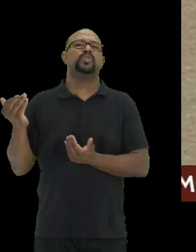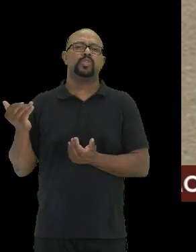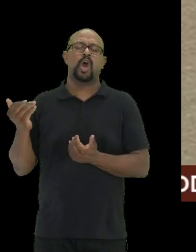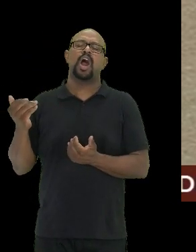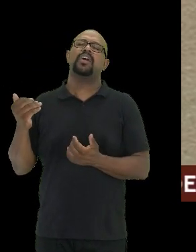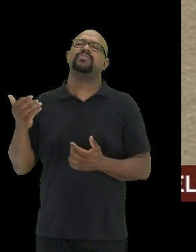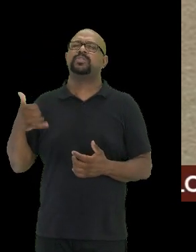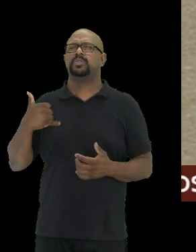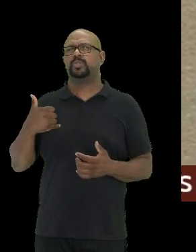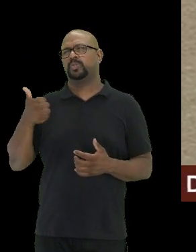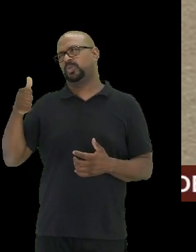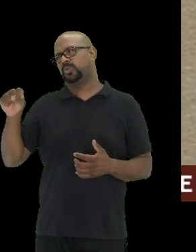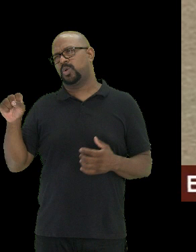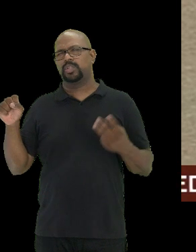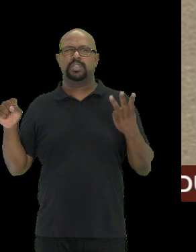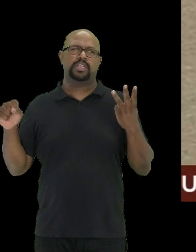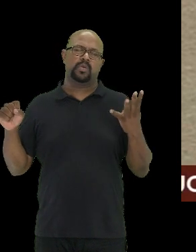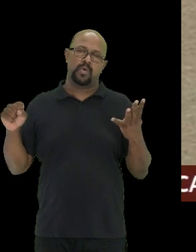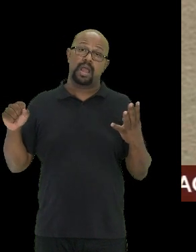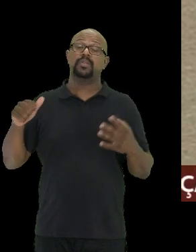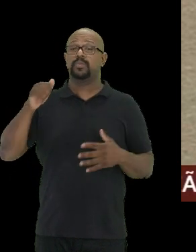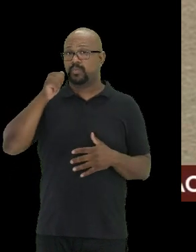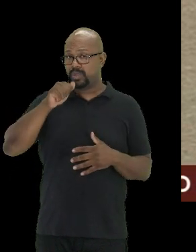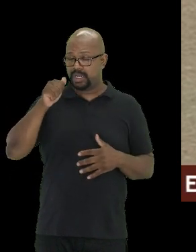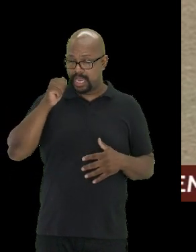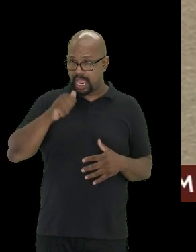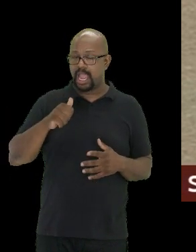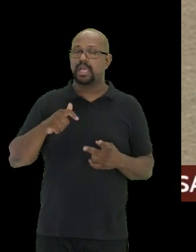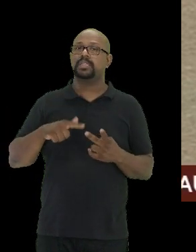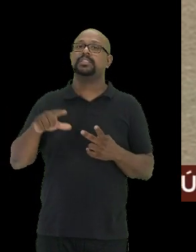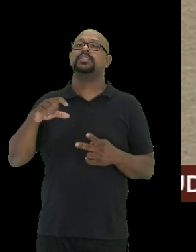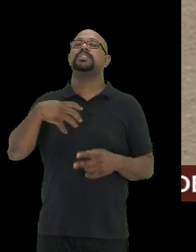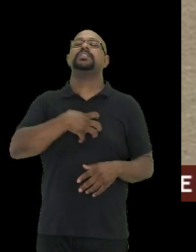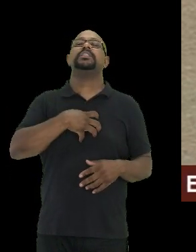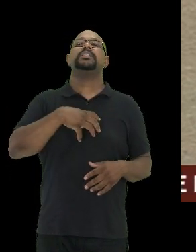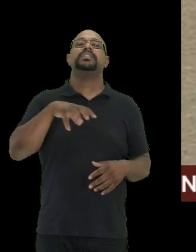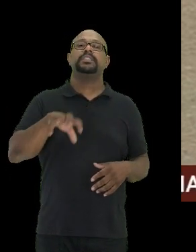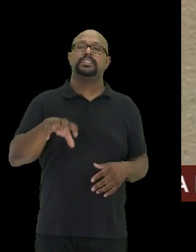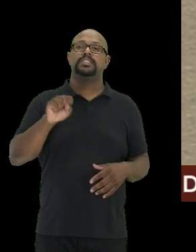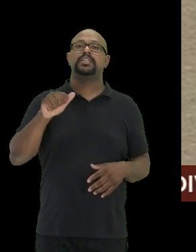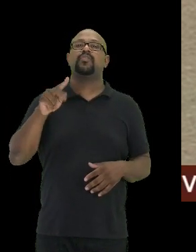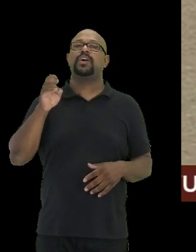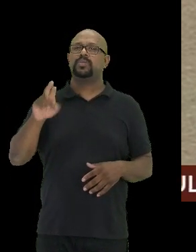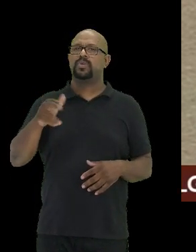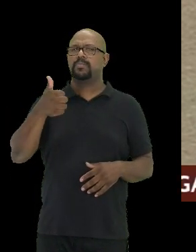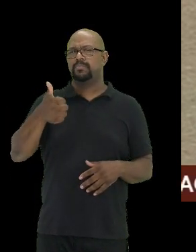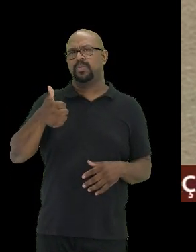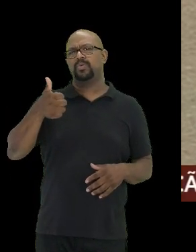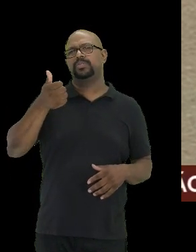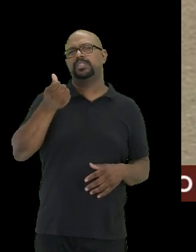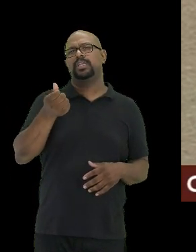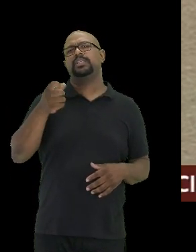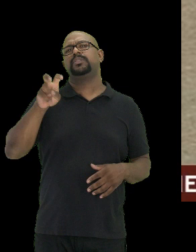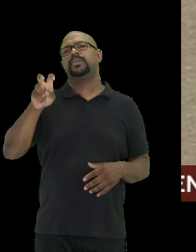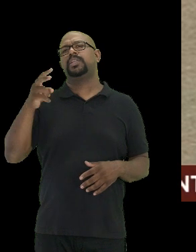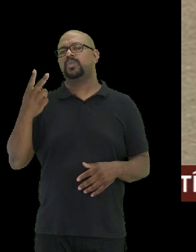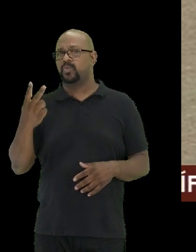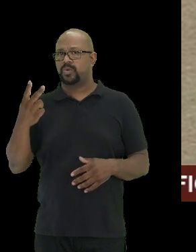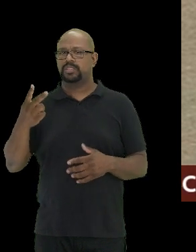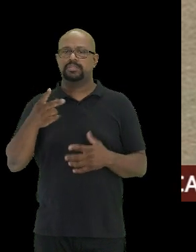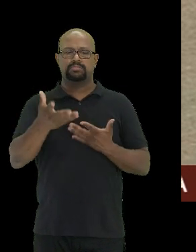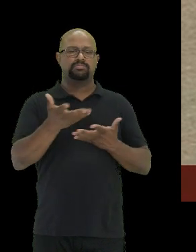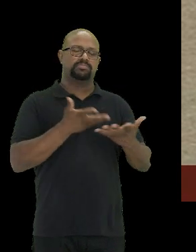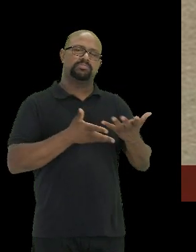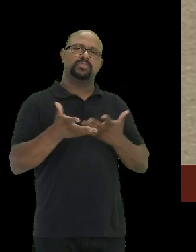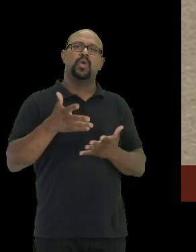entre 18 e 34 anos, mulheres e de Salvador. Foram cerca de 1.062 interações, interações